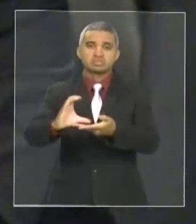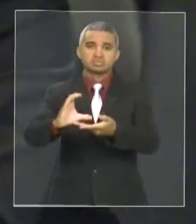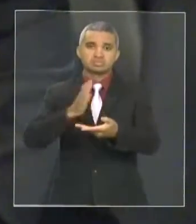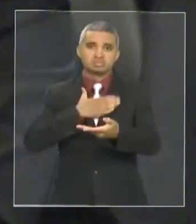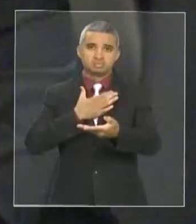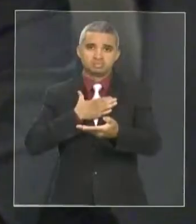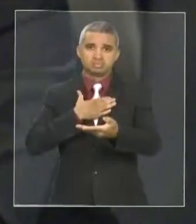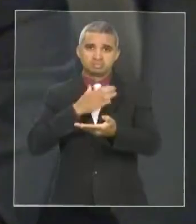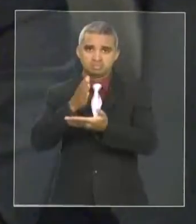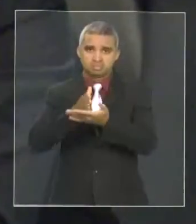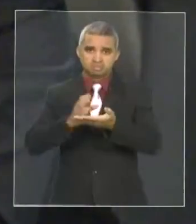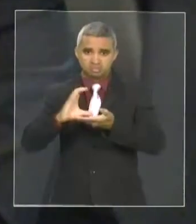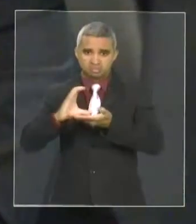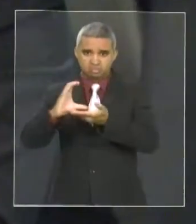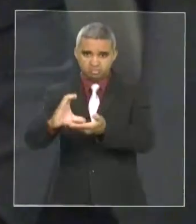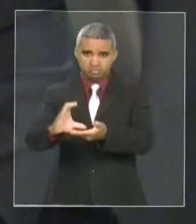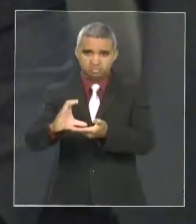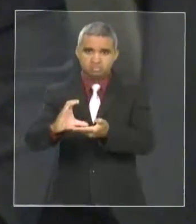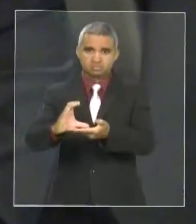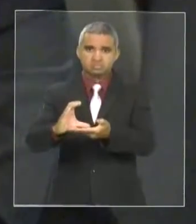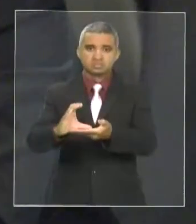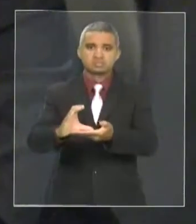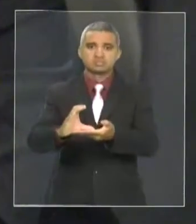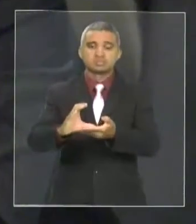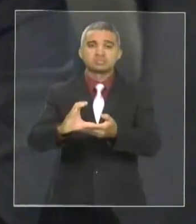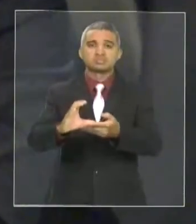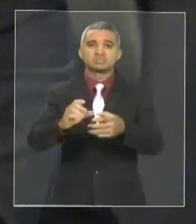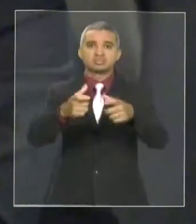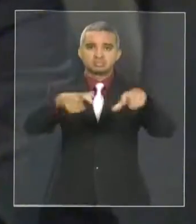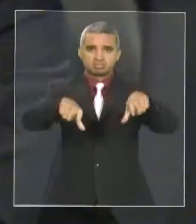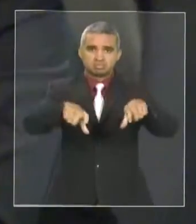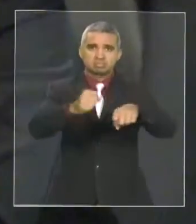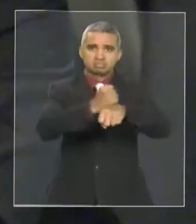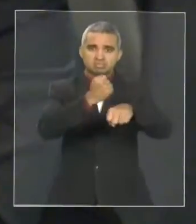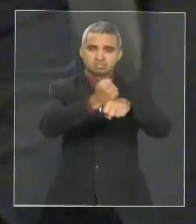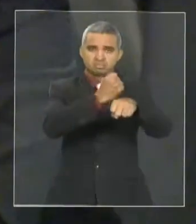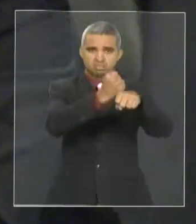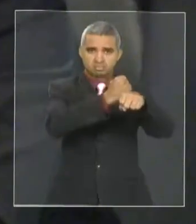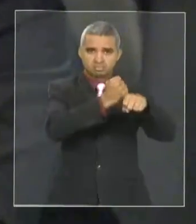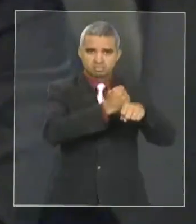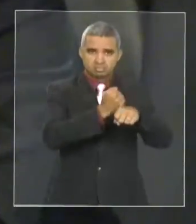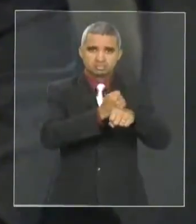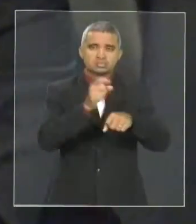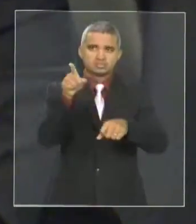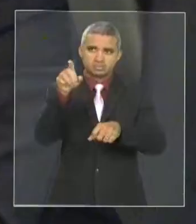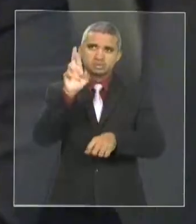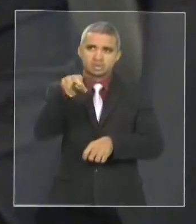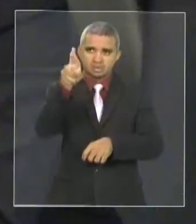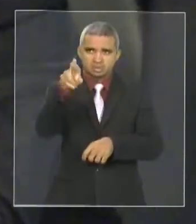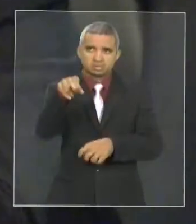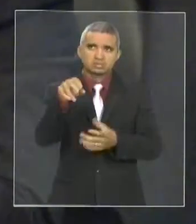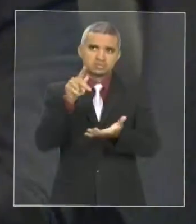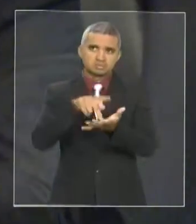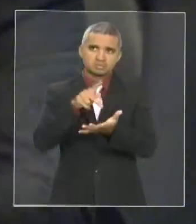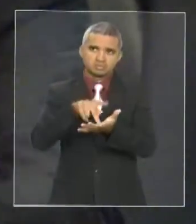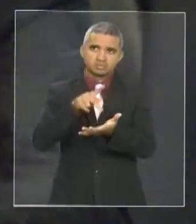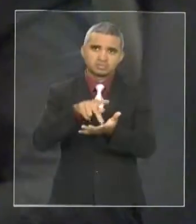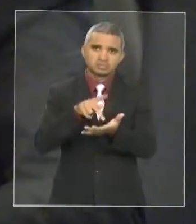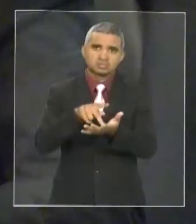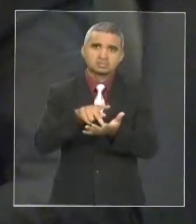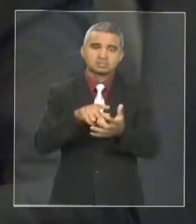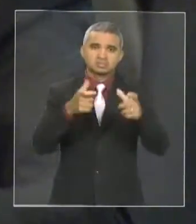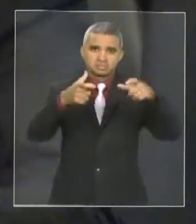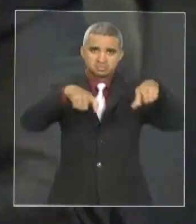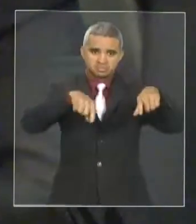emendas parlamentares para ver aquele estádio de futebol ser realmente melhorado. O senhor presidente tem razão, não posso dizer que o estádio de futebol